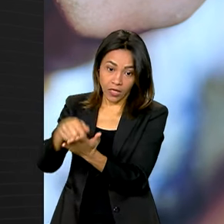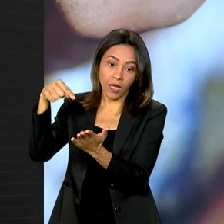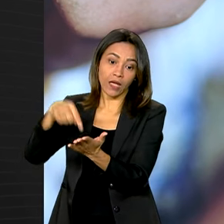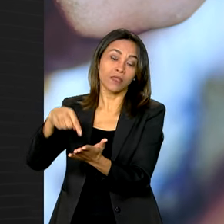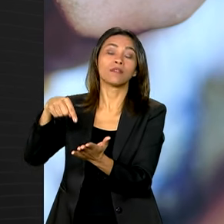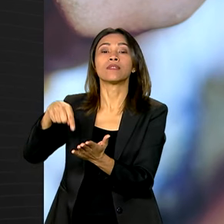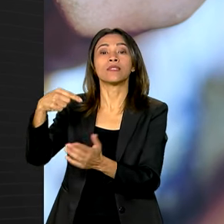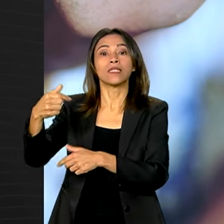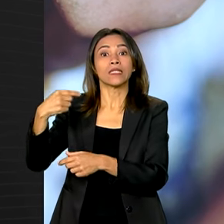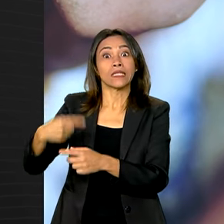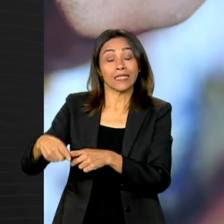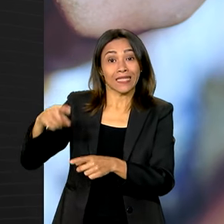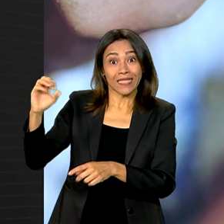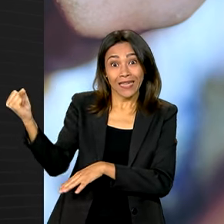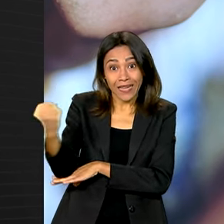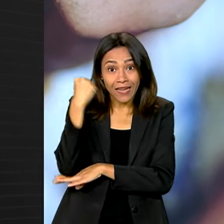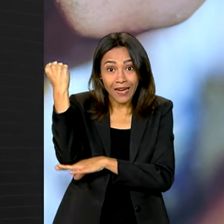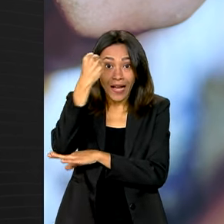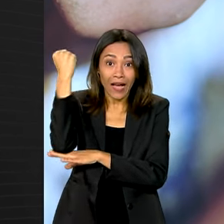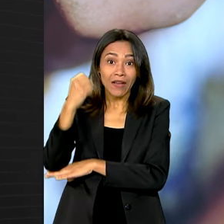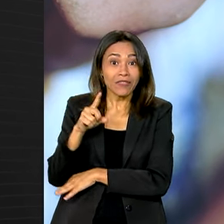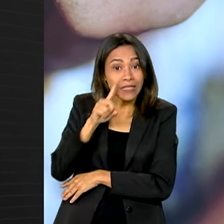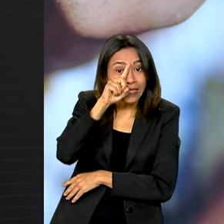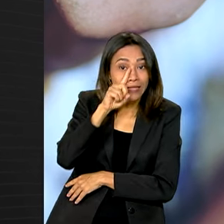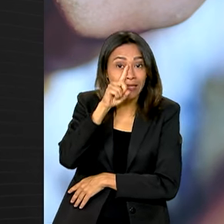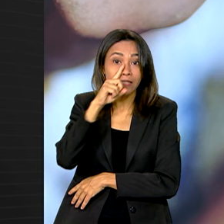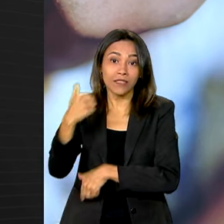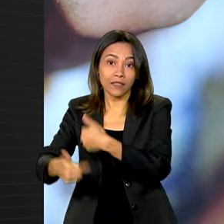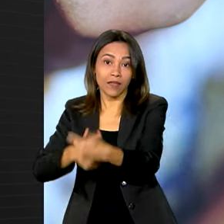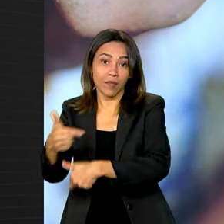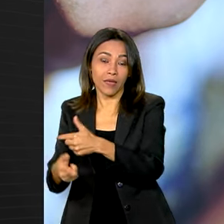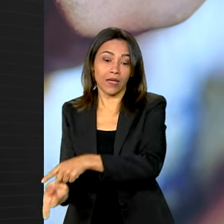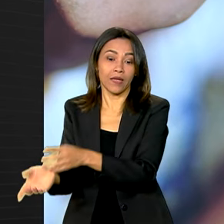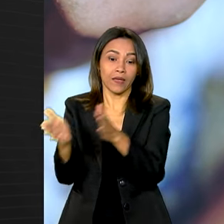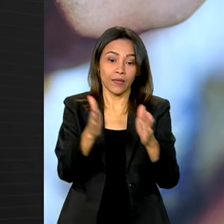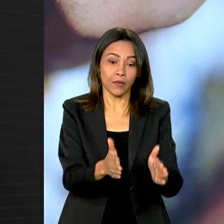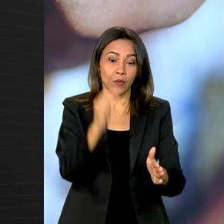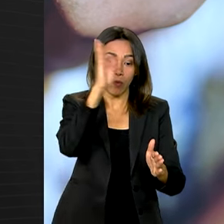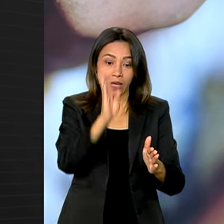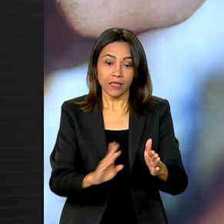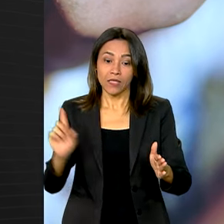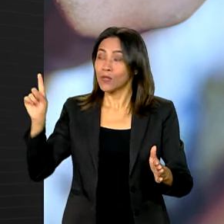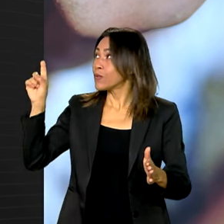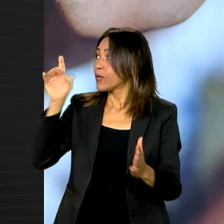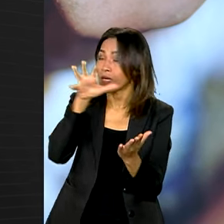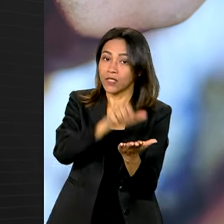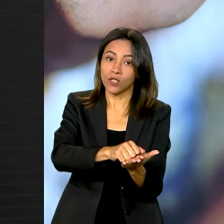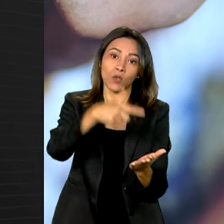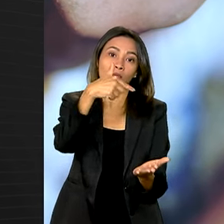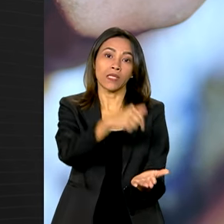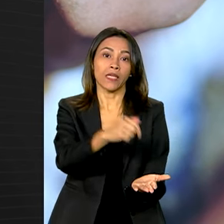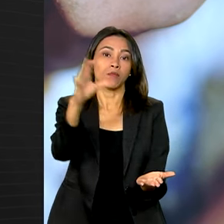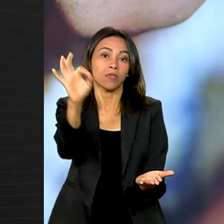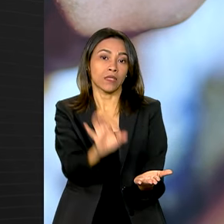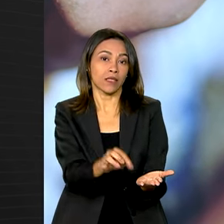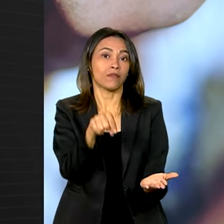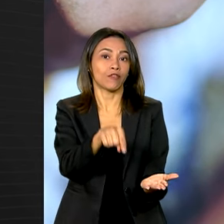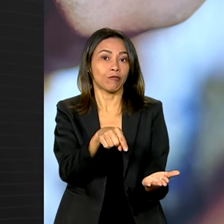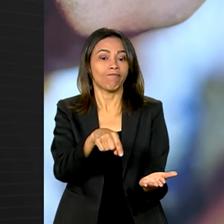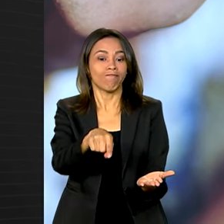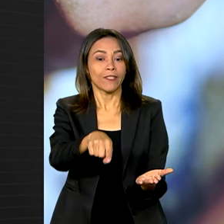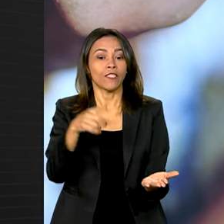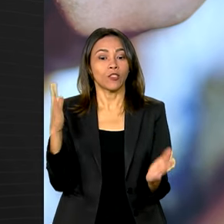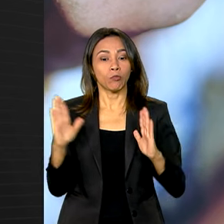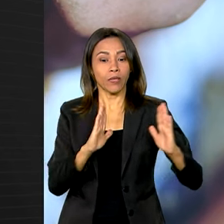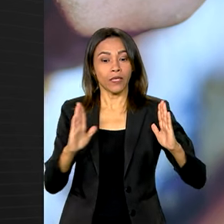acidentes de trabalho graves. O Brasil registrou ainda um aumento de 7% nos casos de trabalho infantil entre